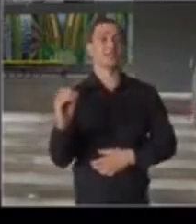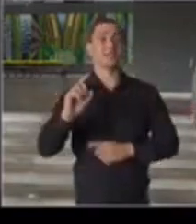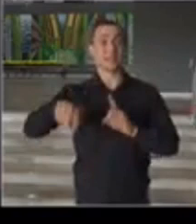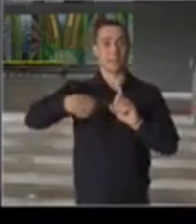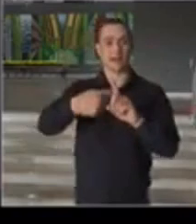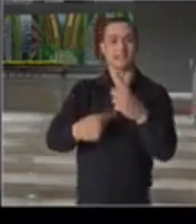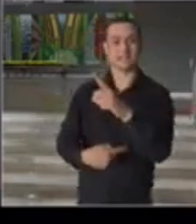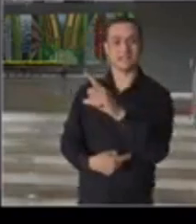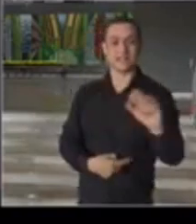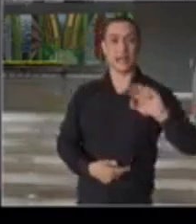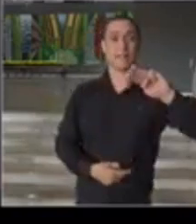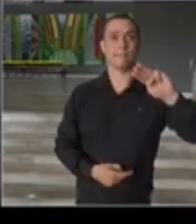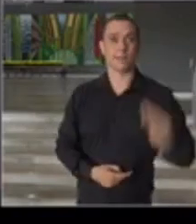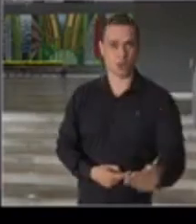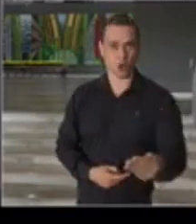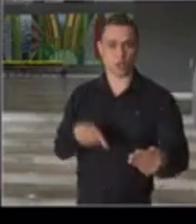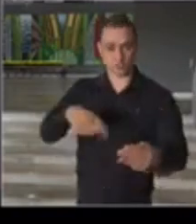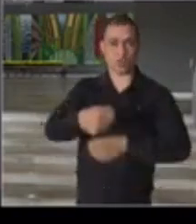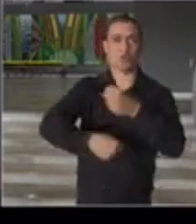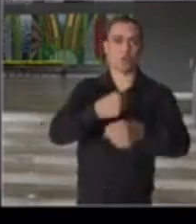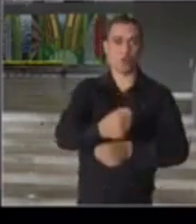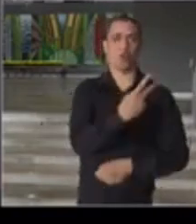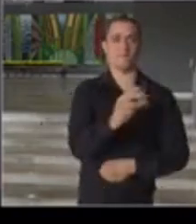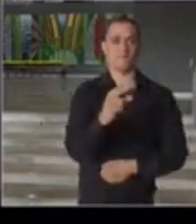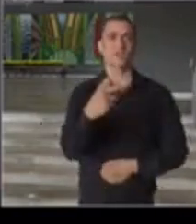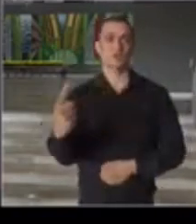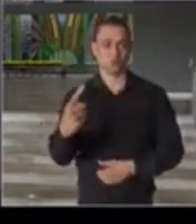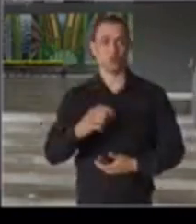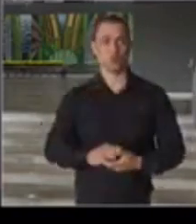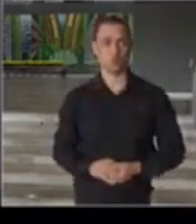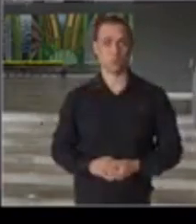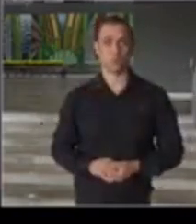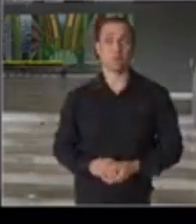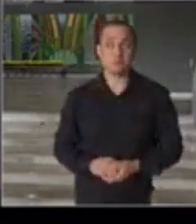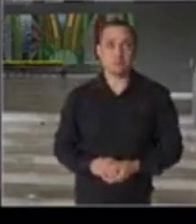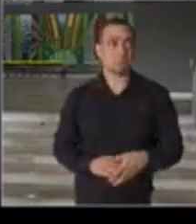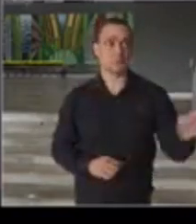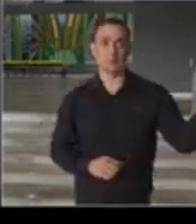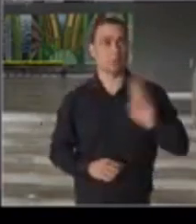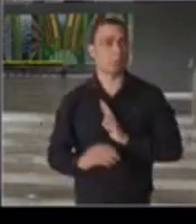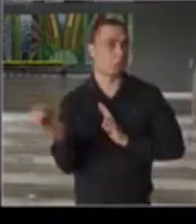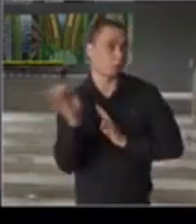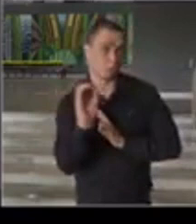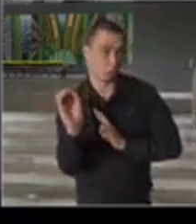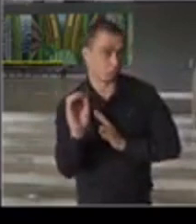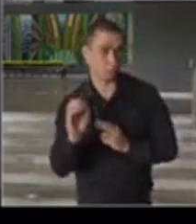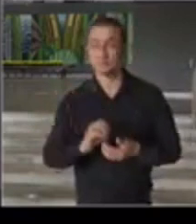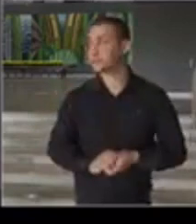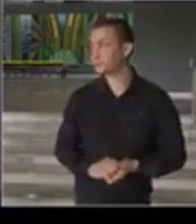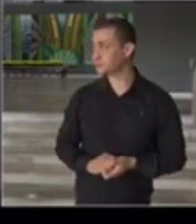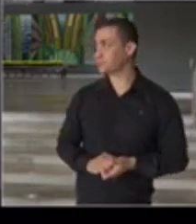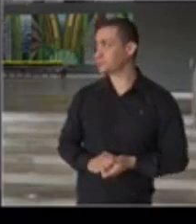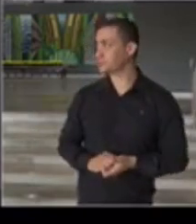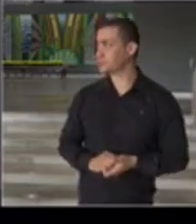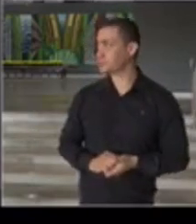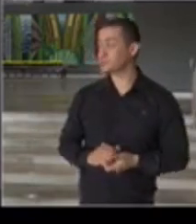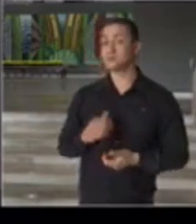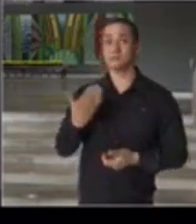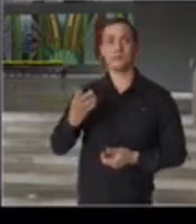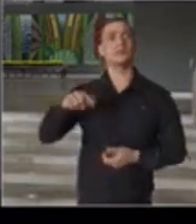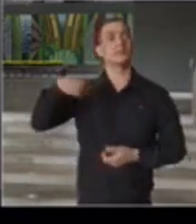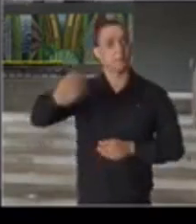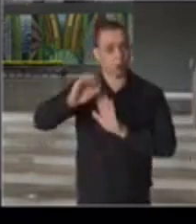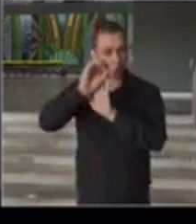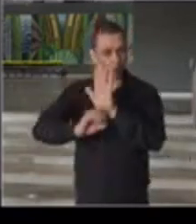serem entregas em 2021. Tivemos resposta. Fizemos novos